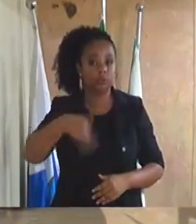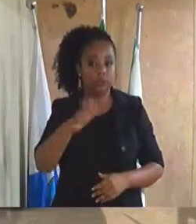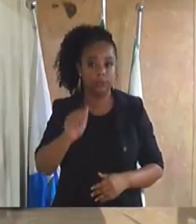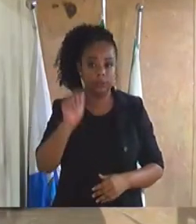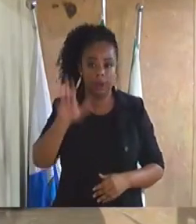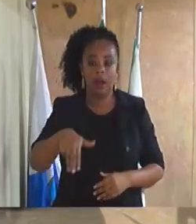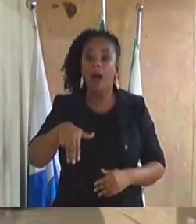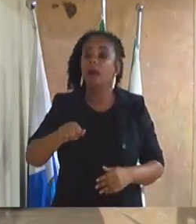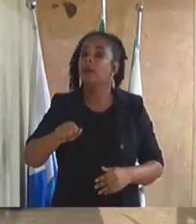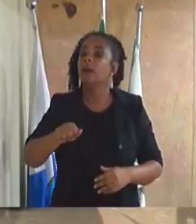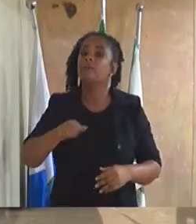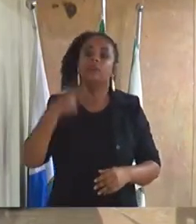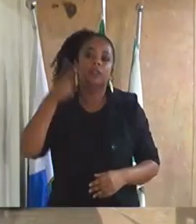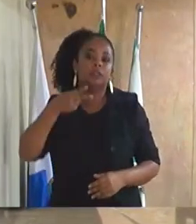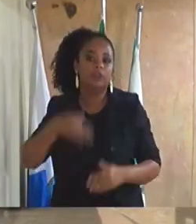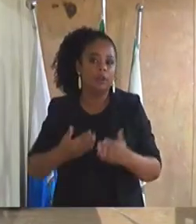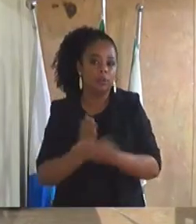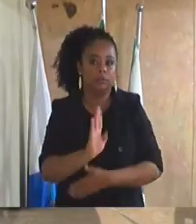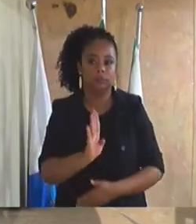permaneçam como estão